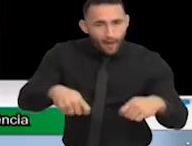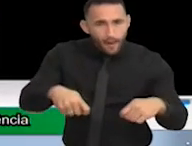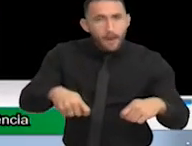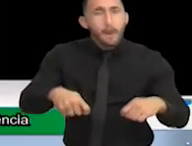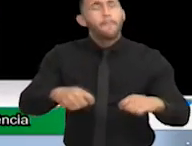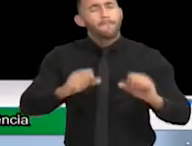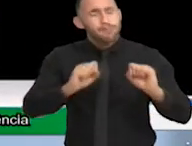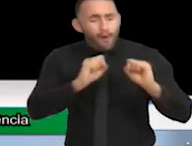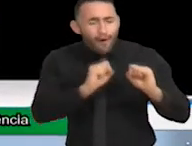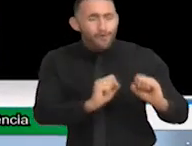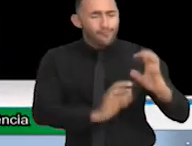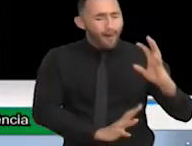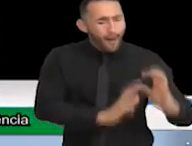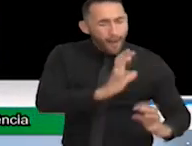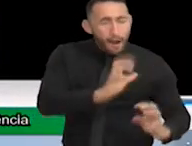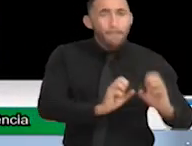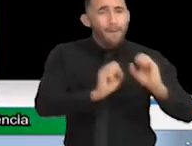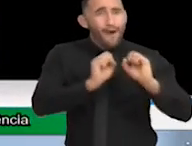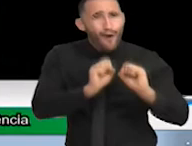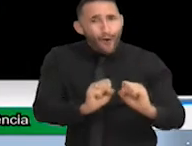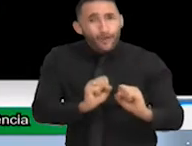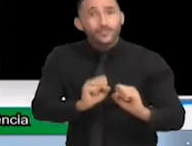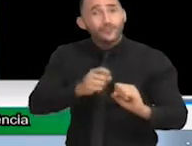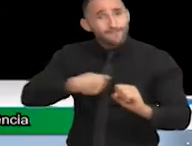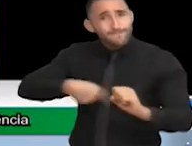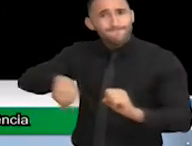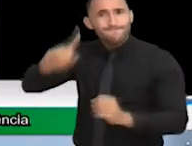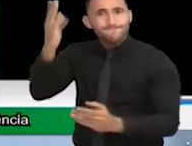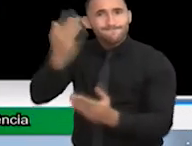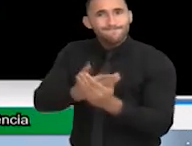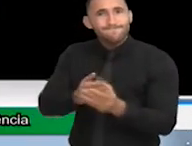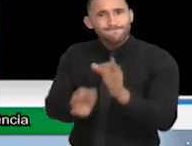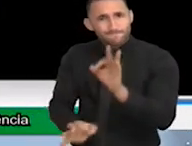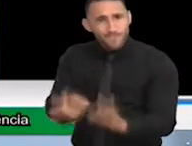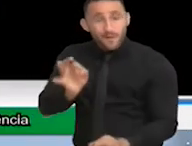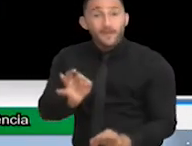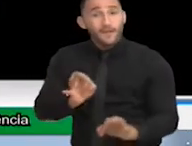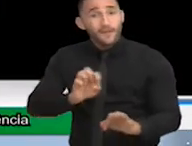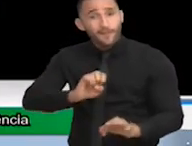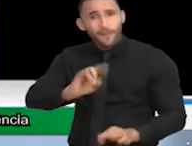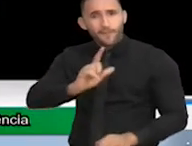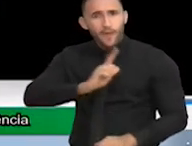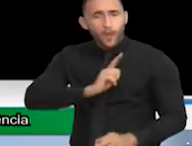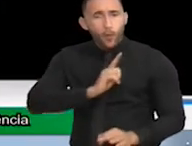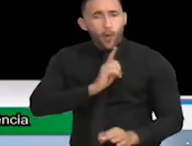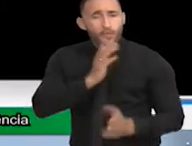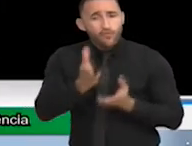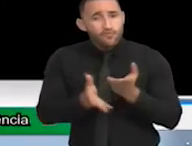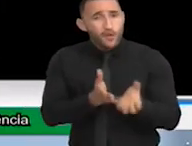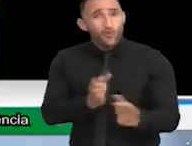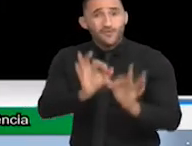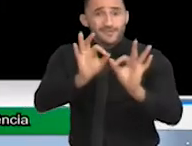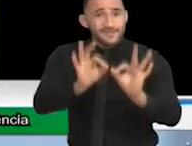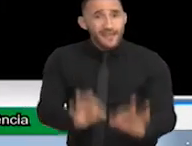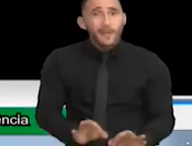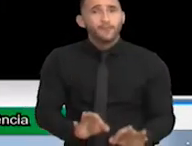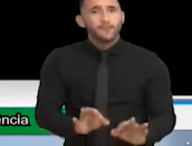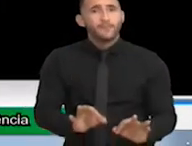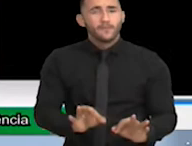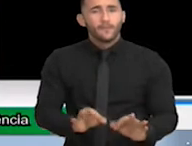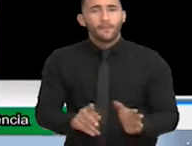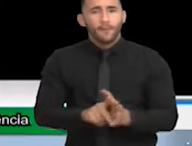vocês briguem, lutem, judicializem para ter o atendimento que nossos filhos precisam.